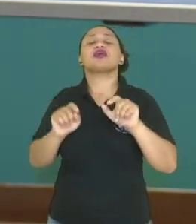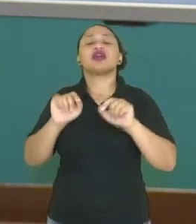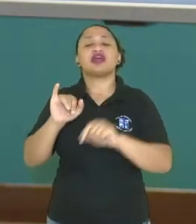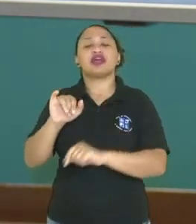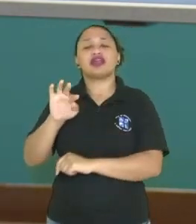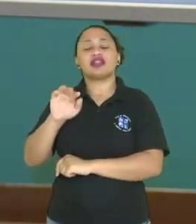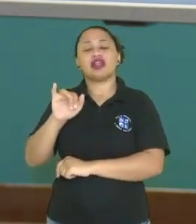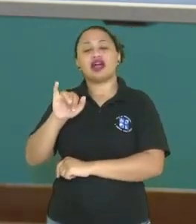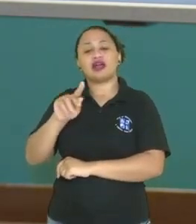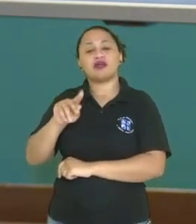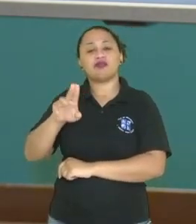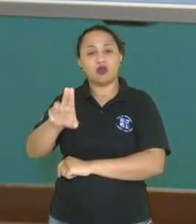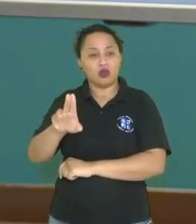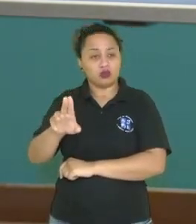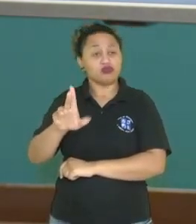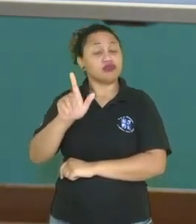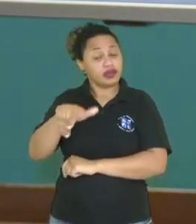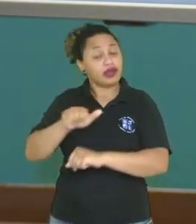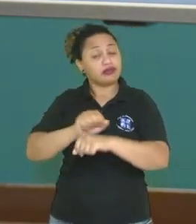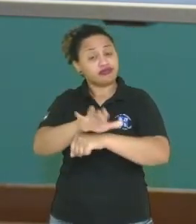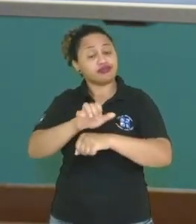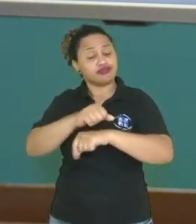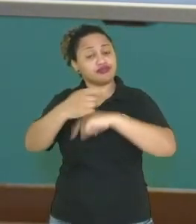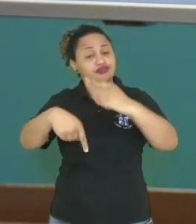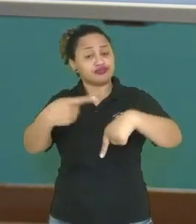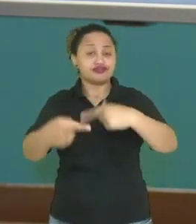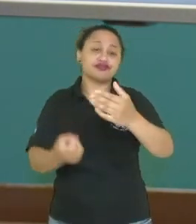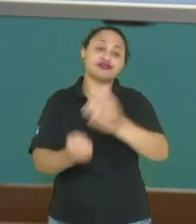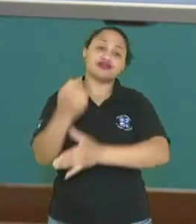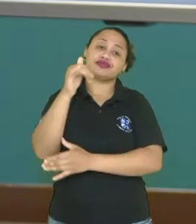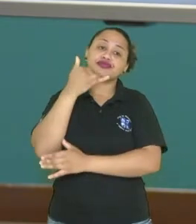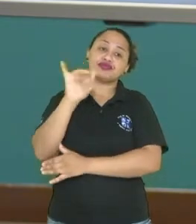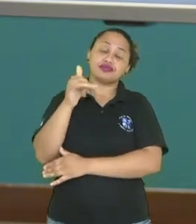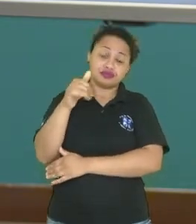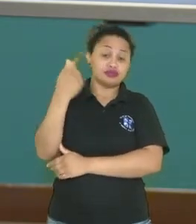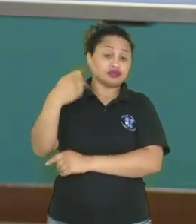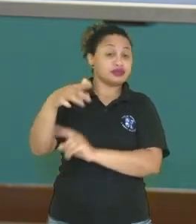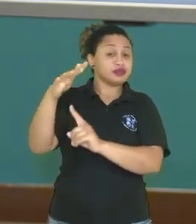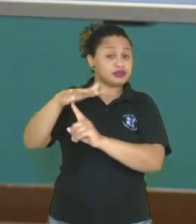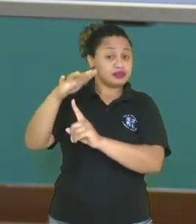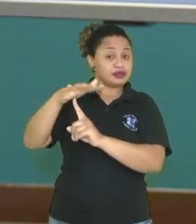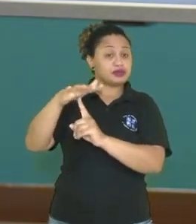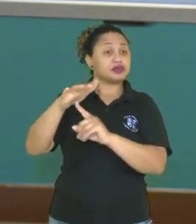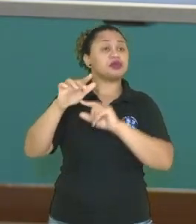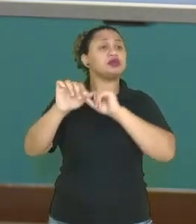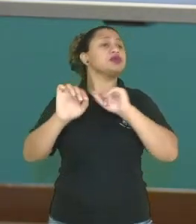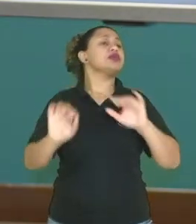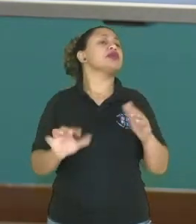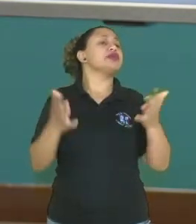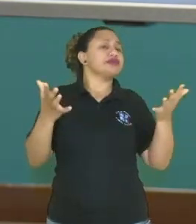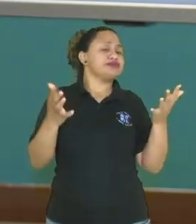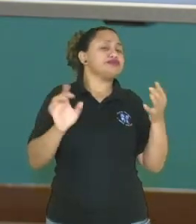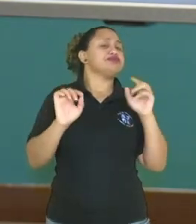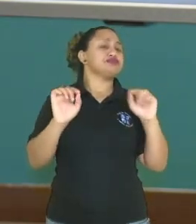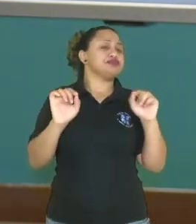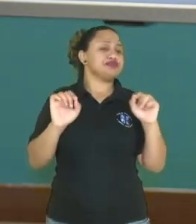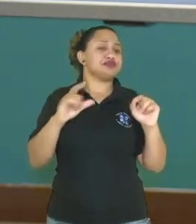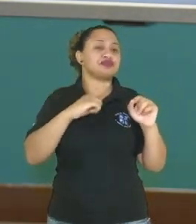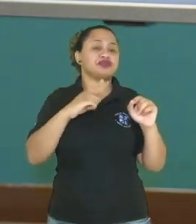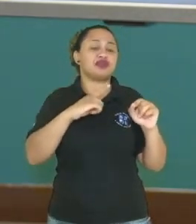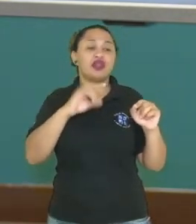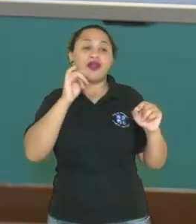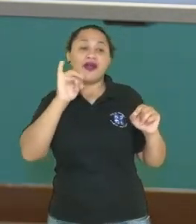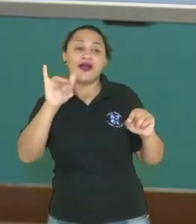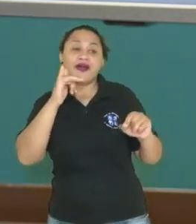acontece, professor, o que que acontece nas usinas hidrelétricas? Nós temos ali, a princípio, uma energia